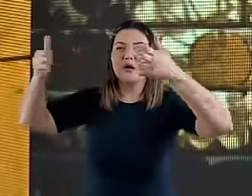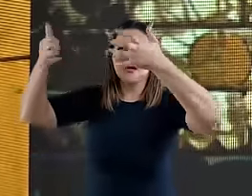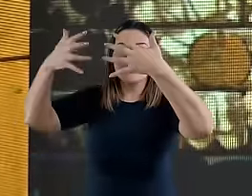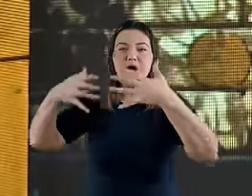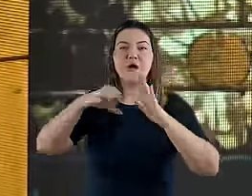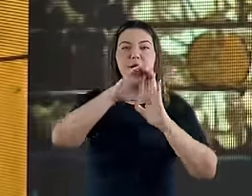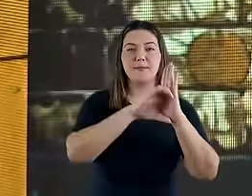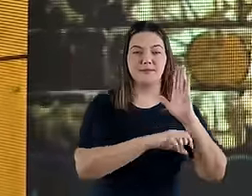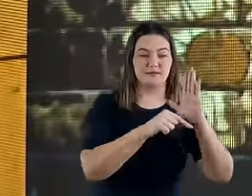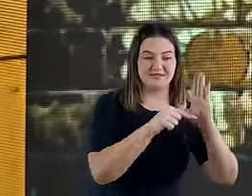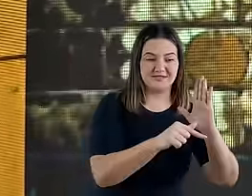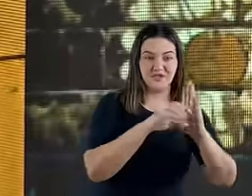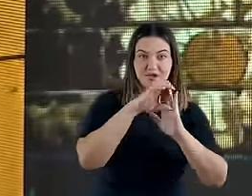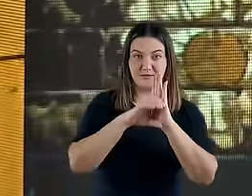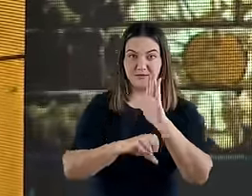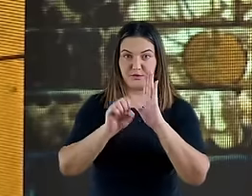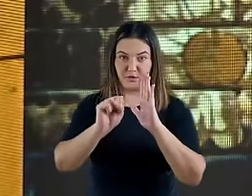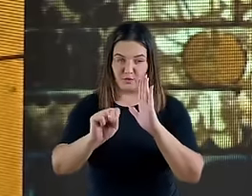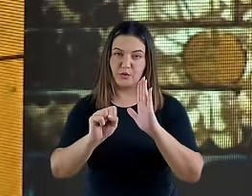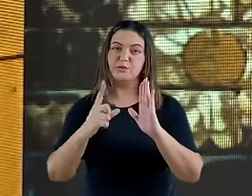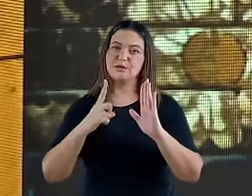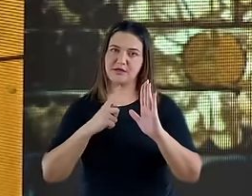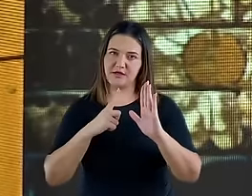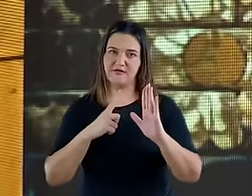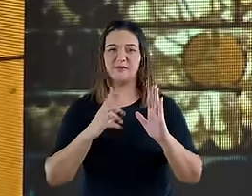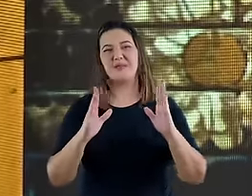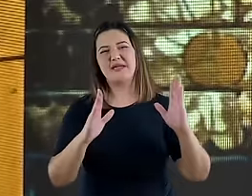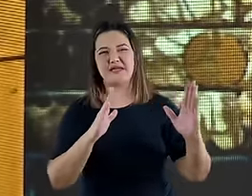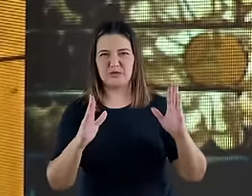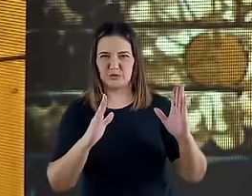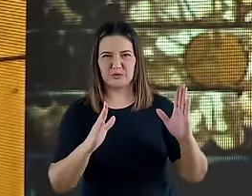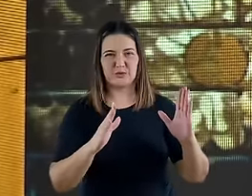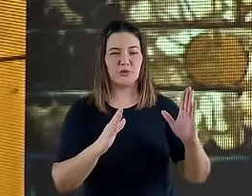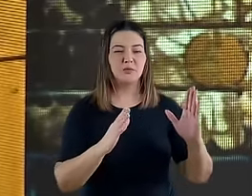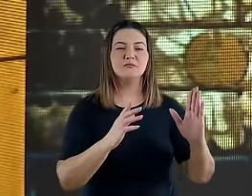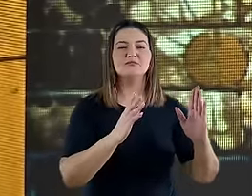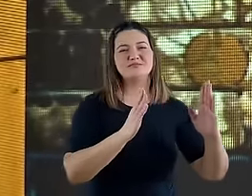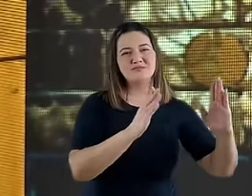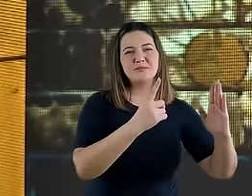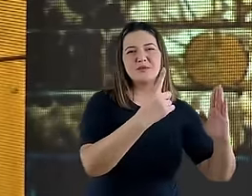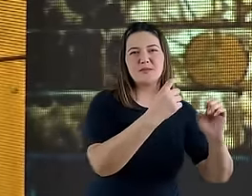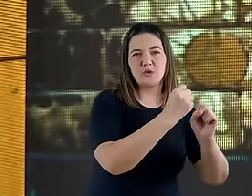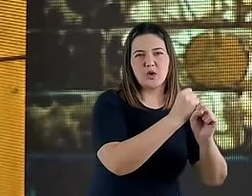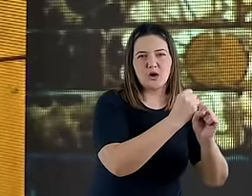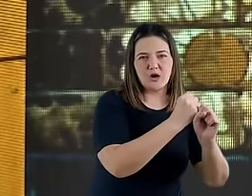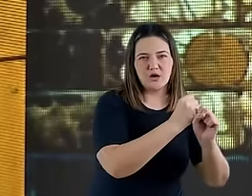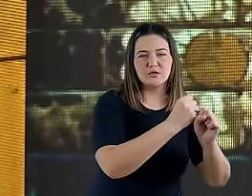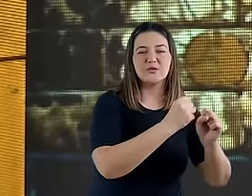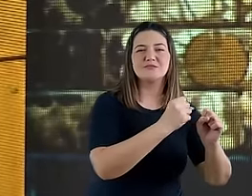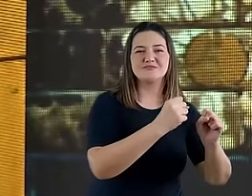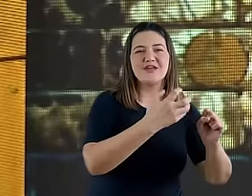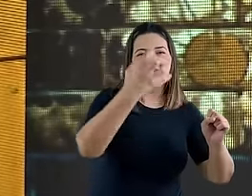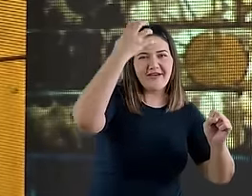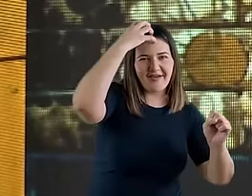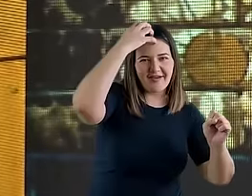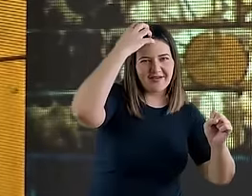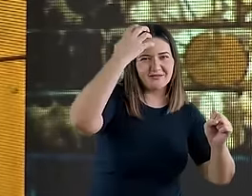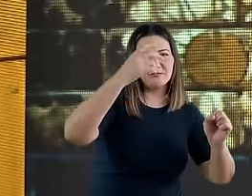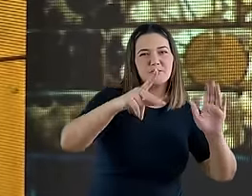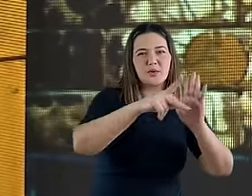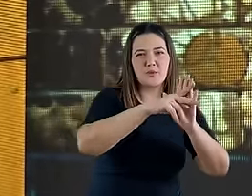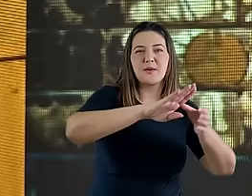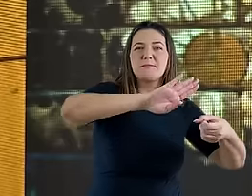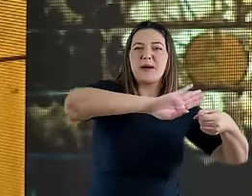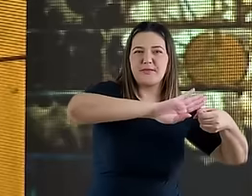já estudamos, fossem dadas durante o primeiro e terceiro ano de um rei babilônico, aquelas visões de Daniel